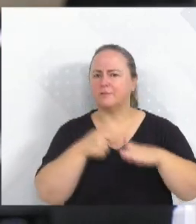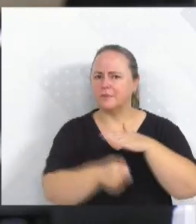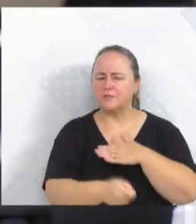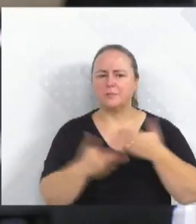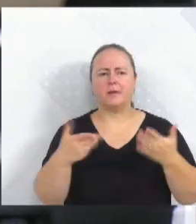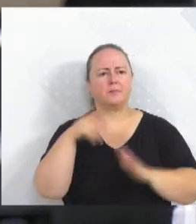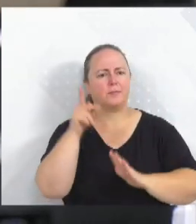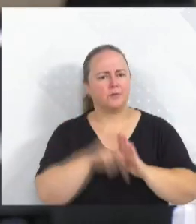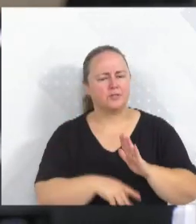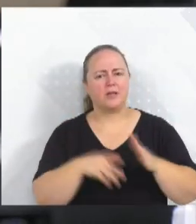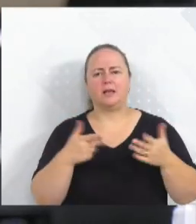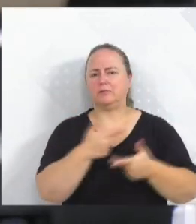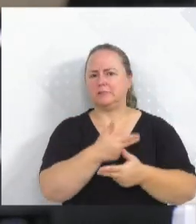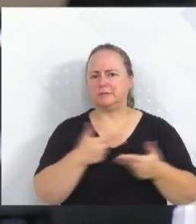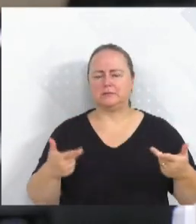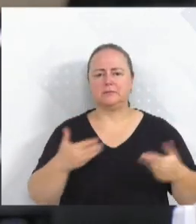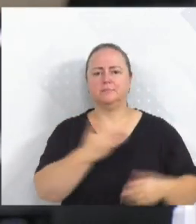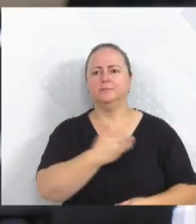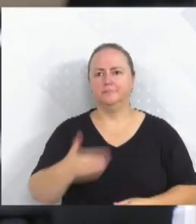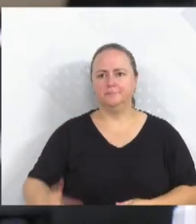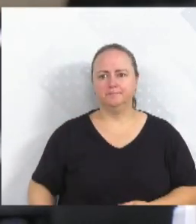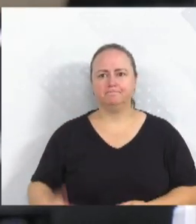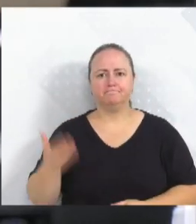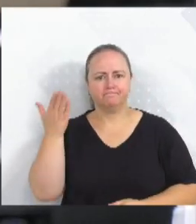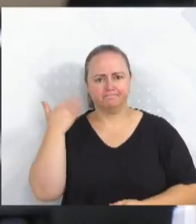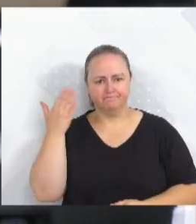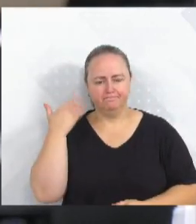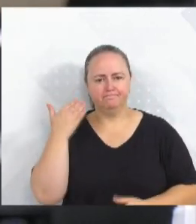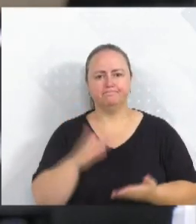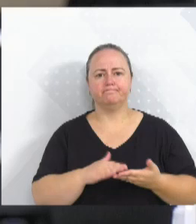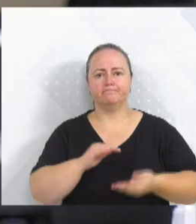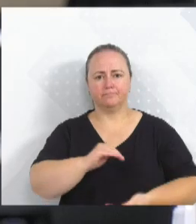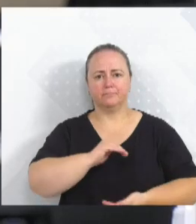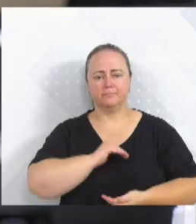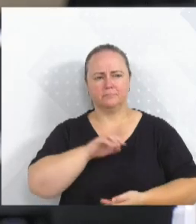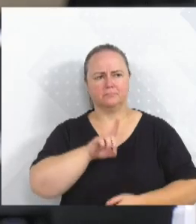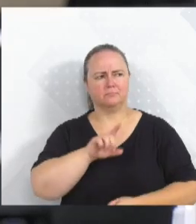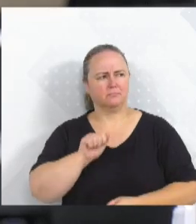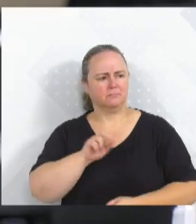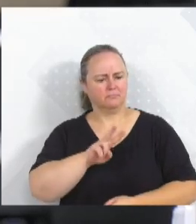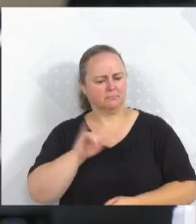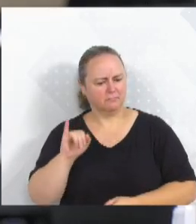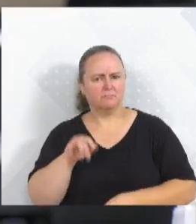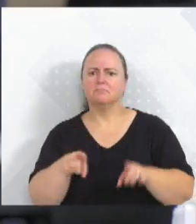inclusive, o governo do Estado, na época o ex-secretário de Defesa Civil, Davi, se não me engano,